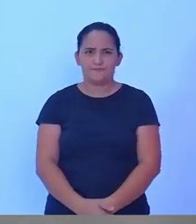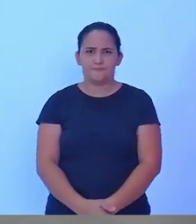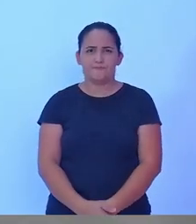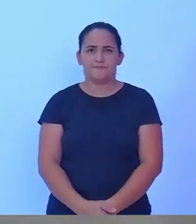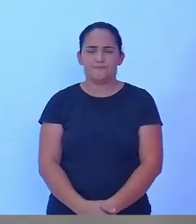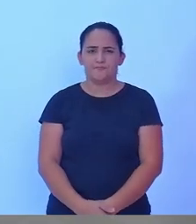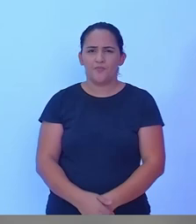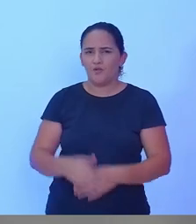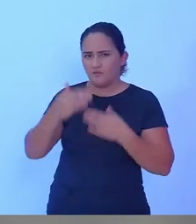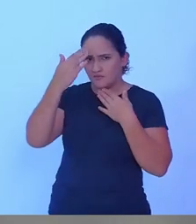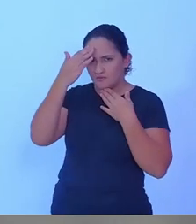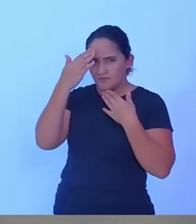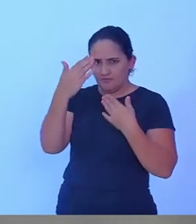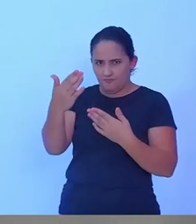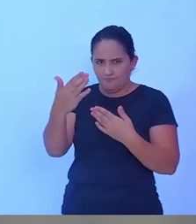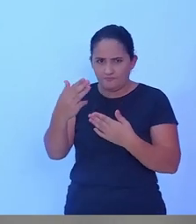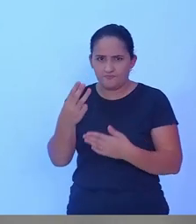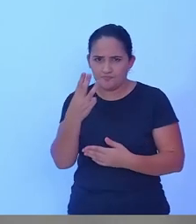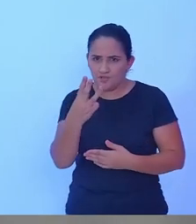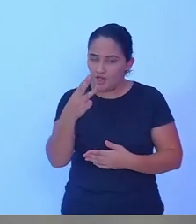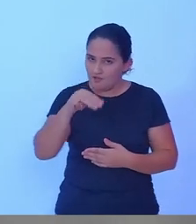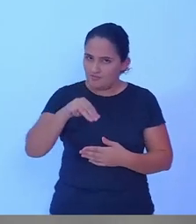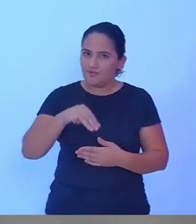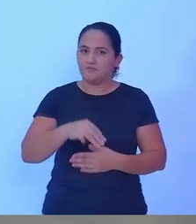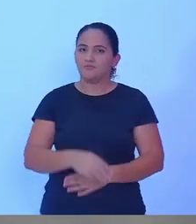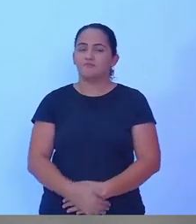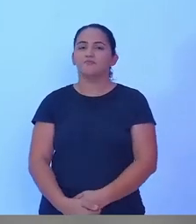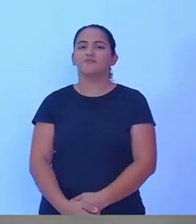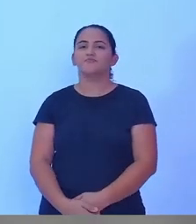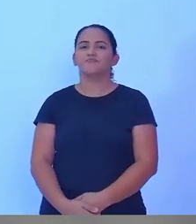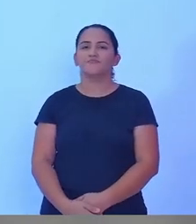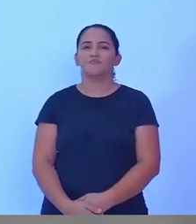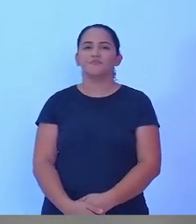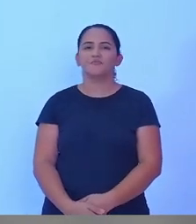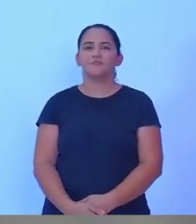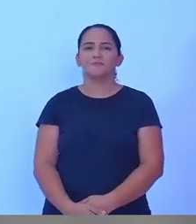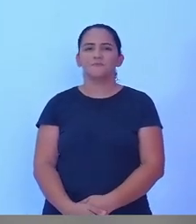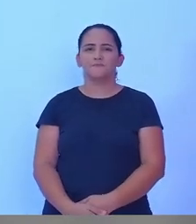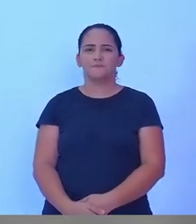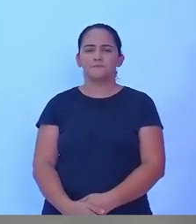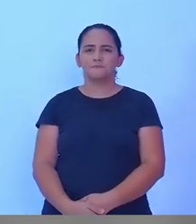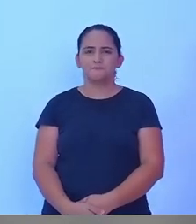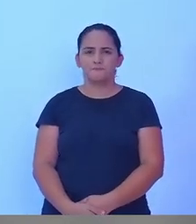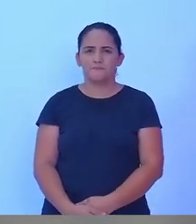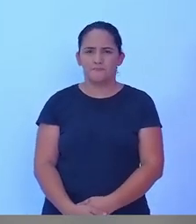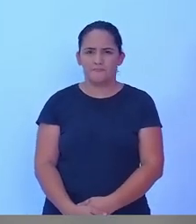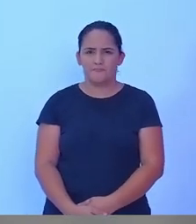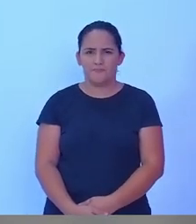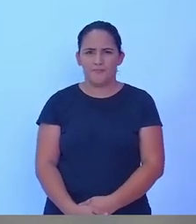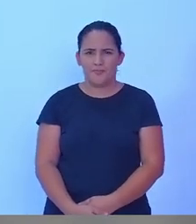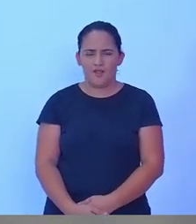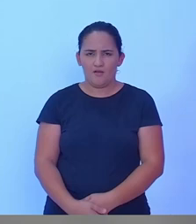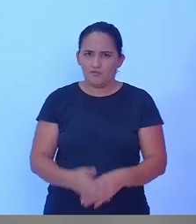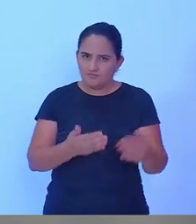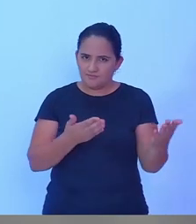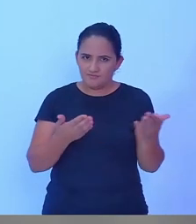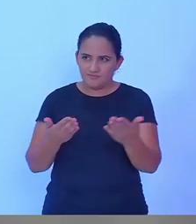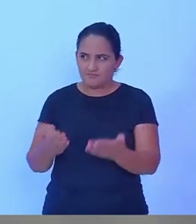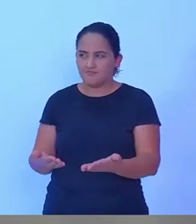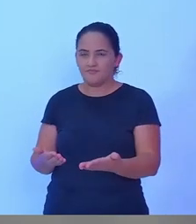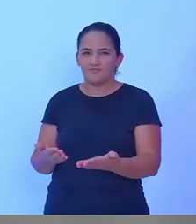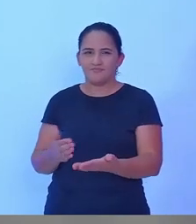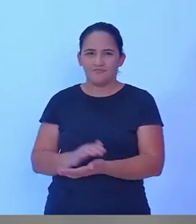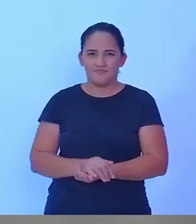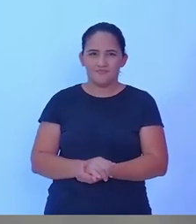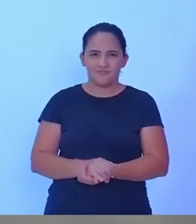Moreira usou seus 3 minutos para encerramento desse debate e agora eu convido o candidato